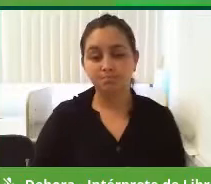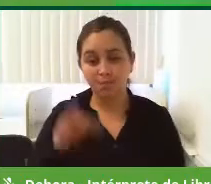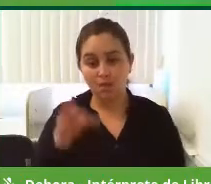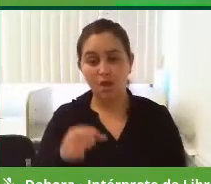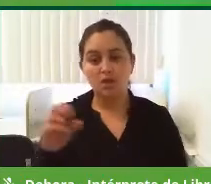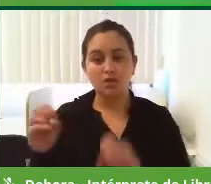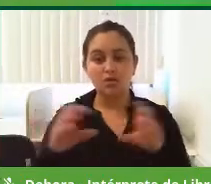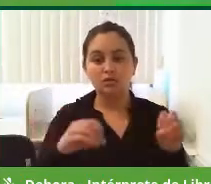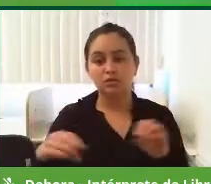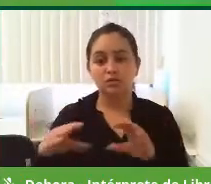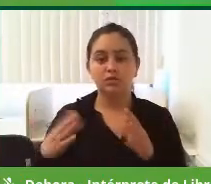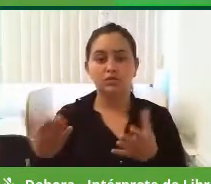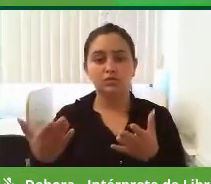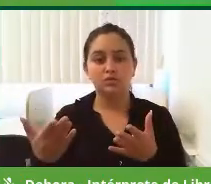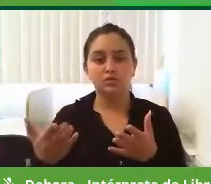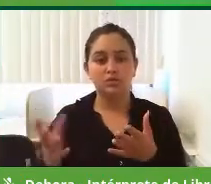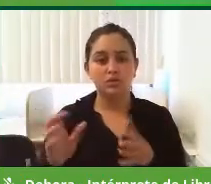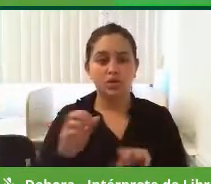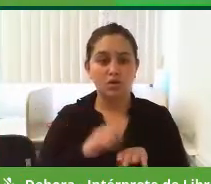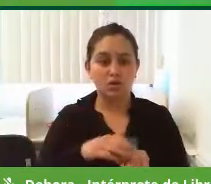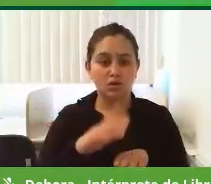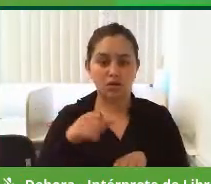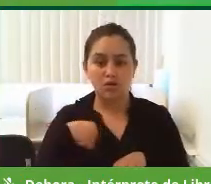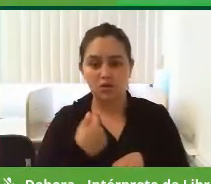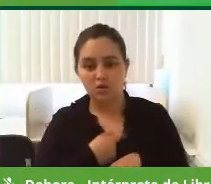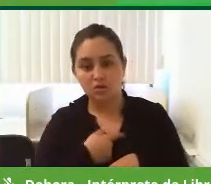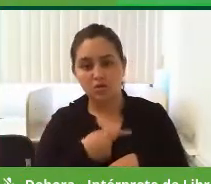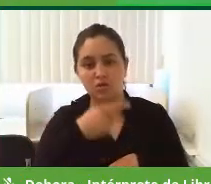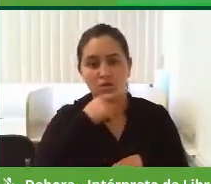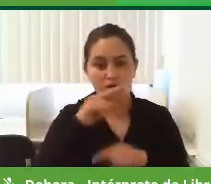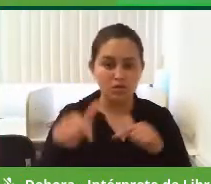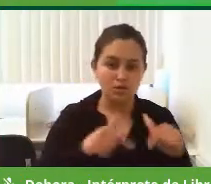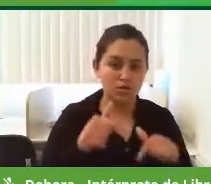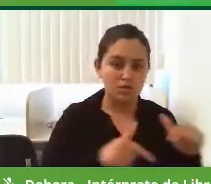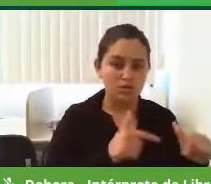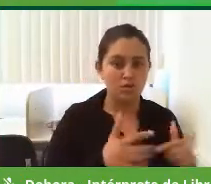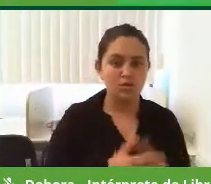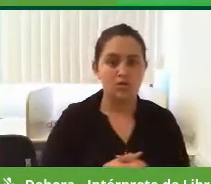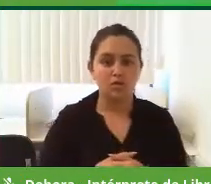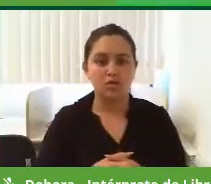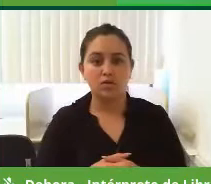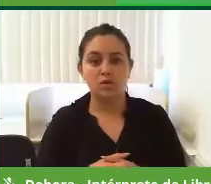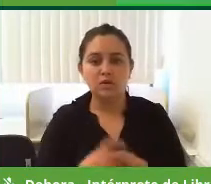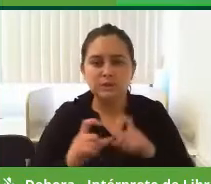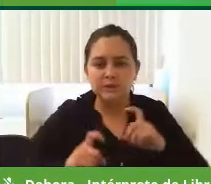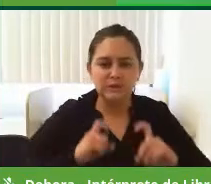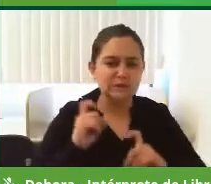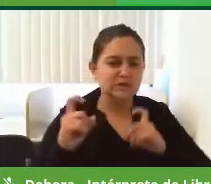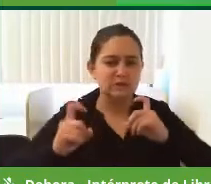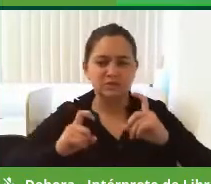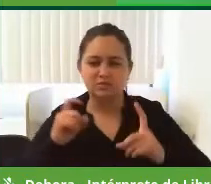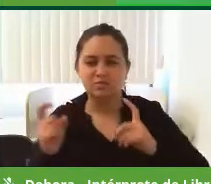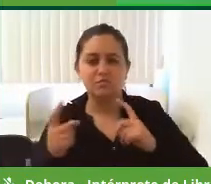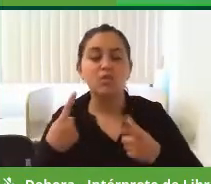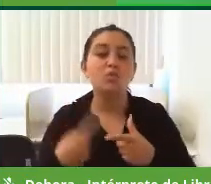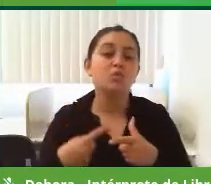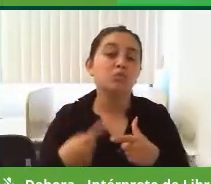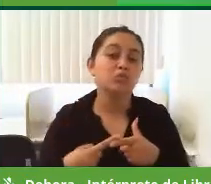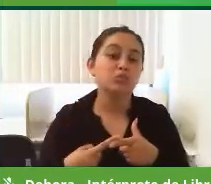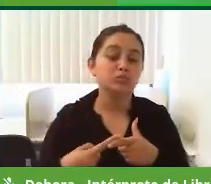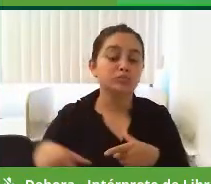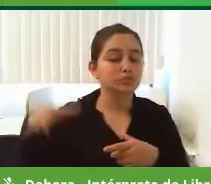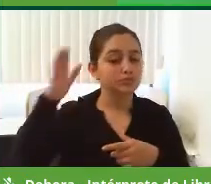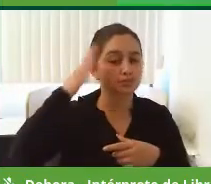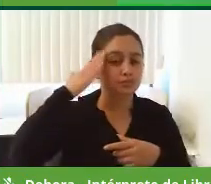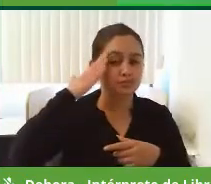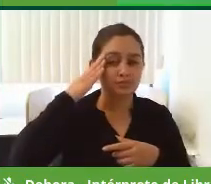é uma das coisas que mais, nós, do Partido de Trabalhadores, nós nos preocupamos muito com essa situação. a sabe que